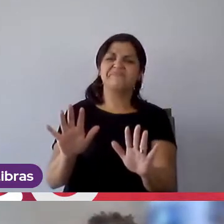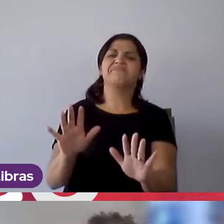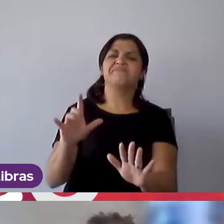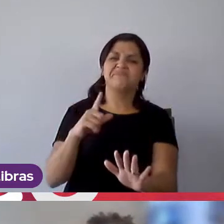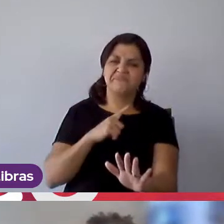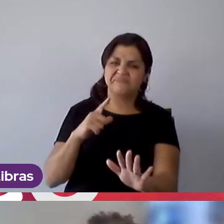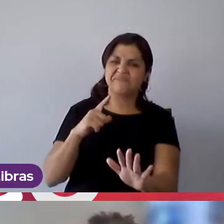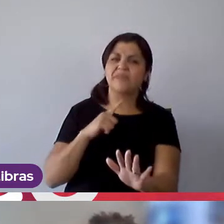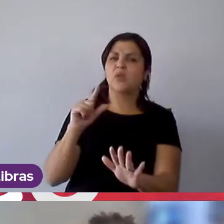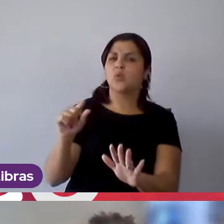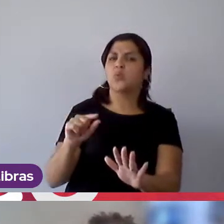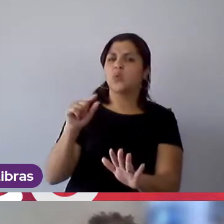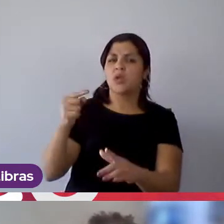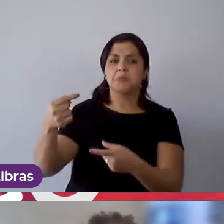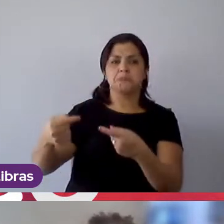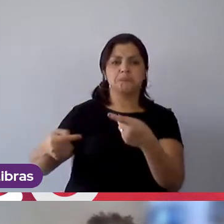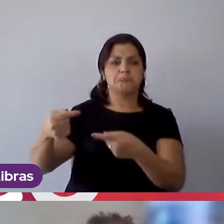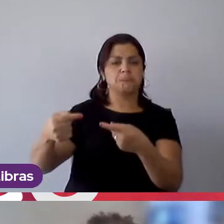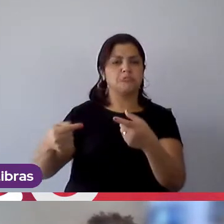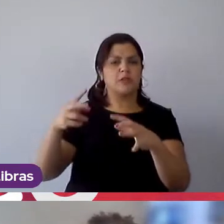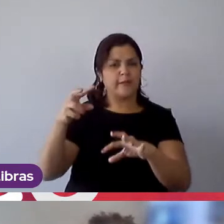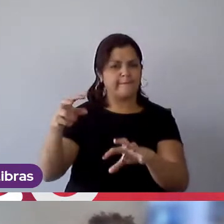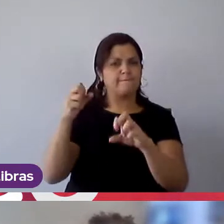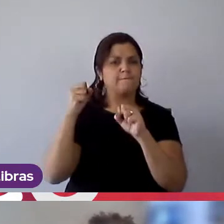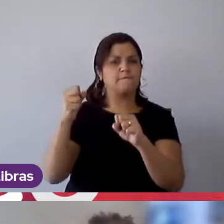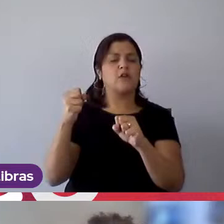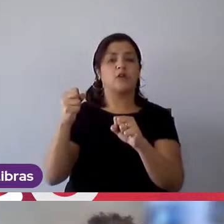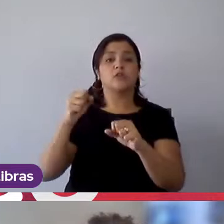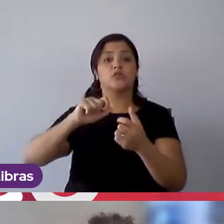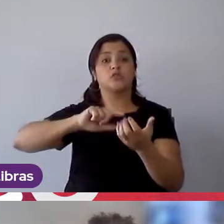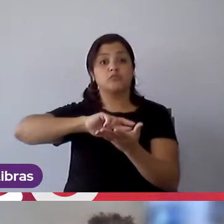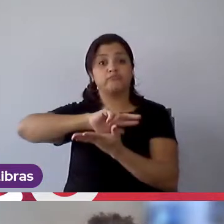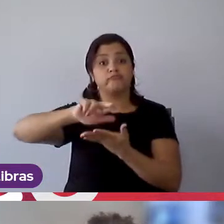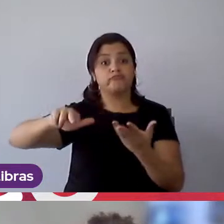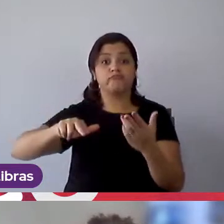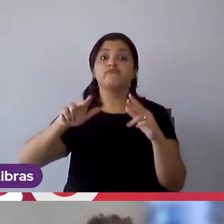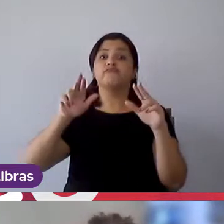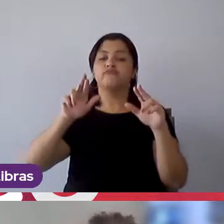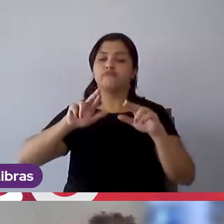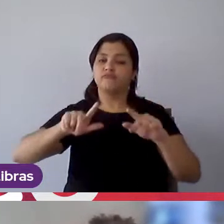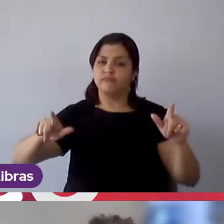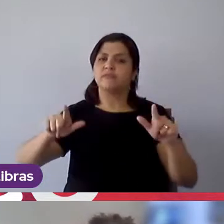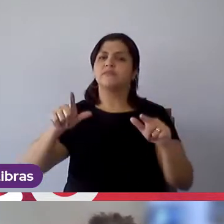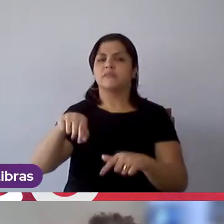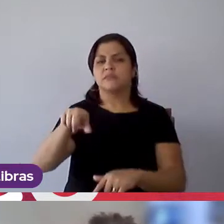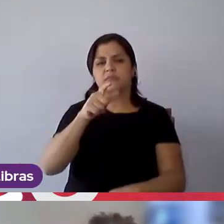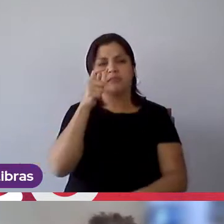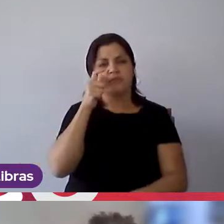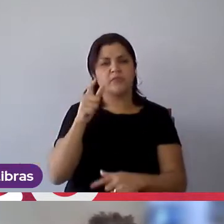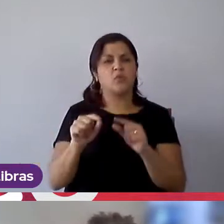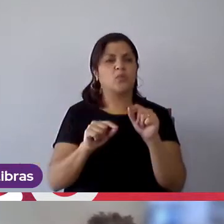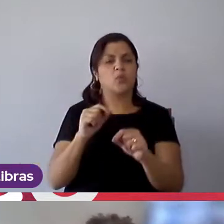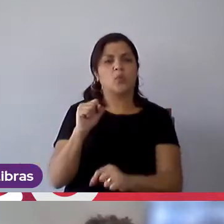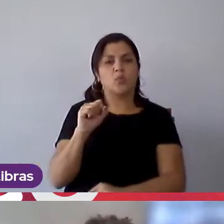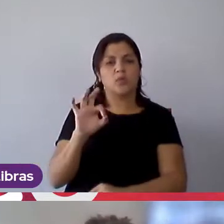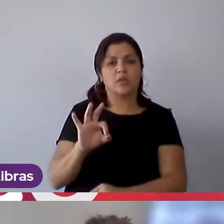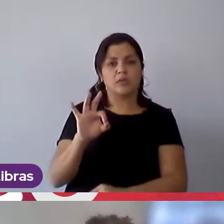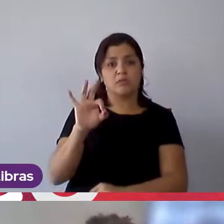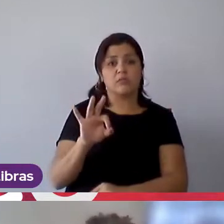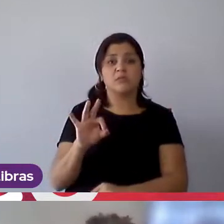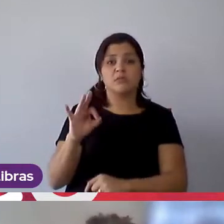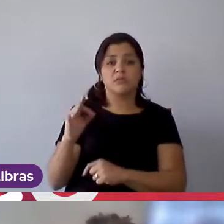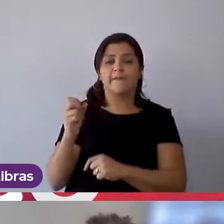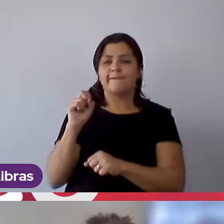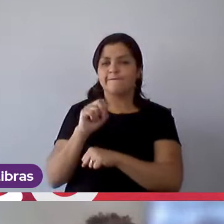uma política muito forte de diversidade então vocês vão ver que 80% das nossas